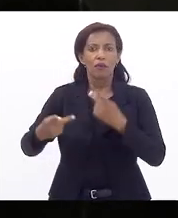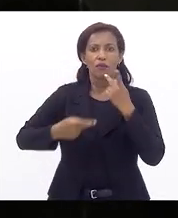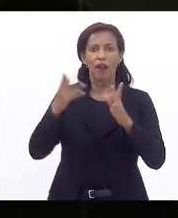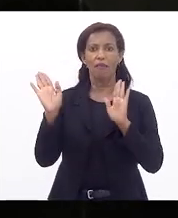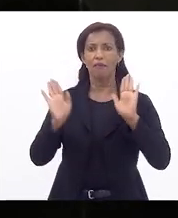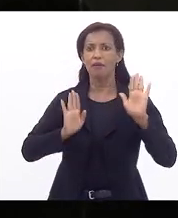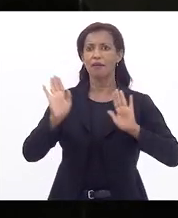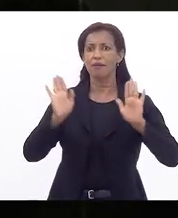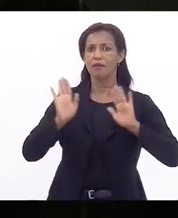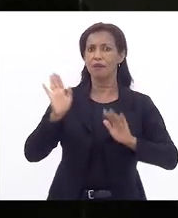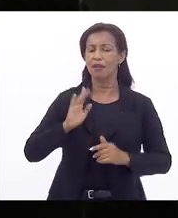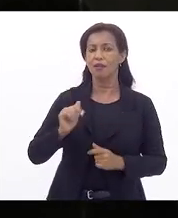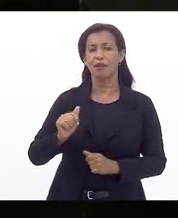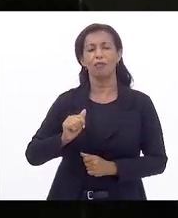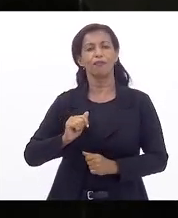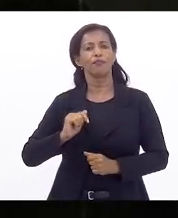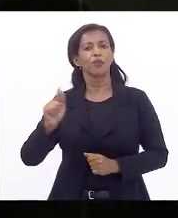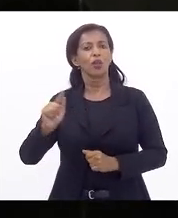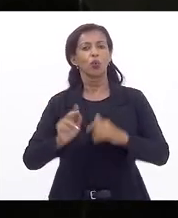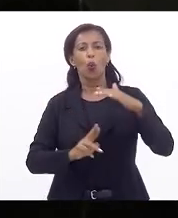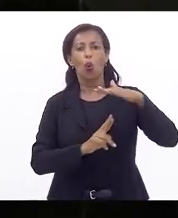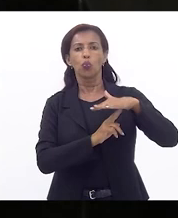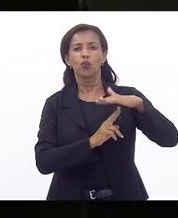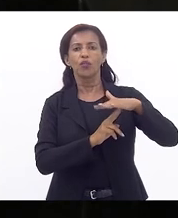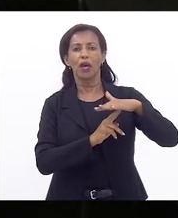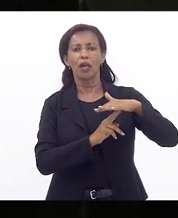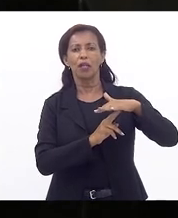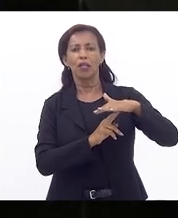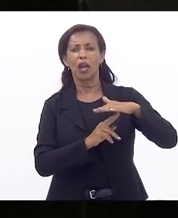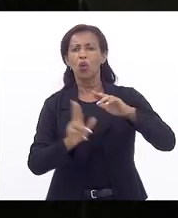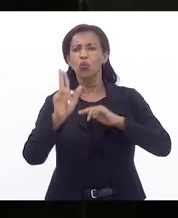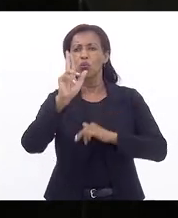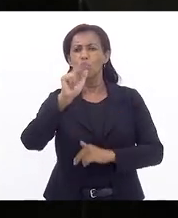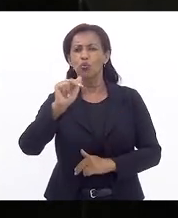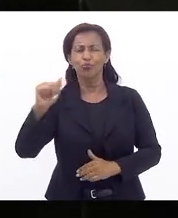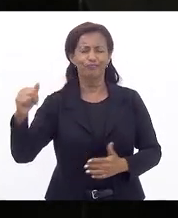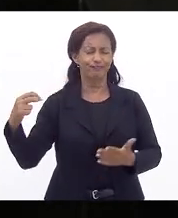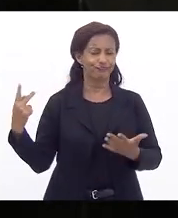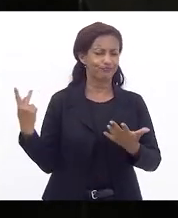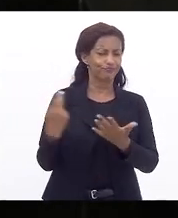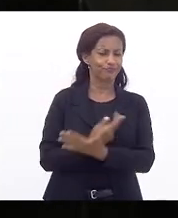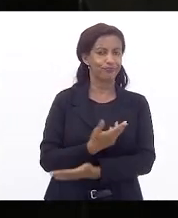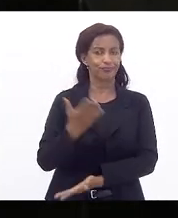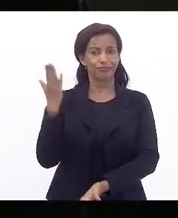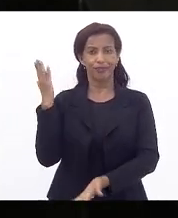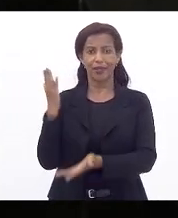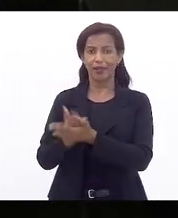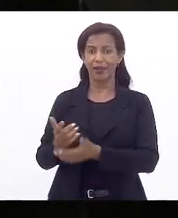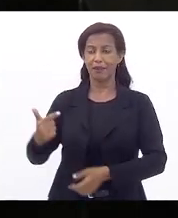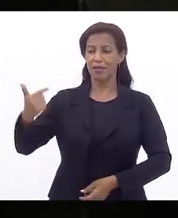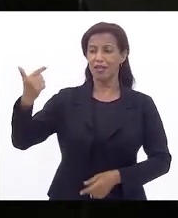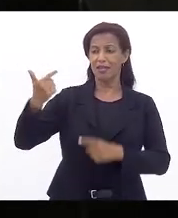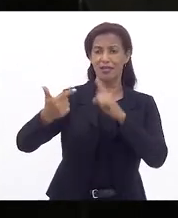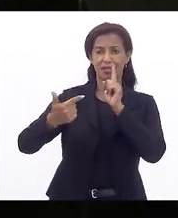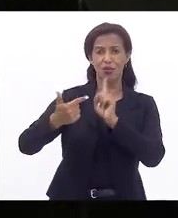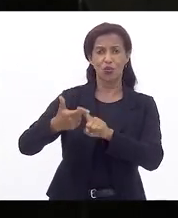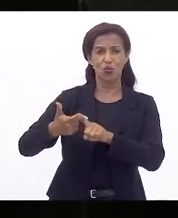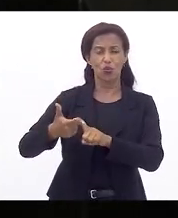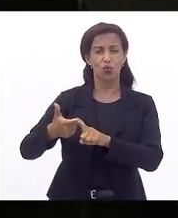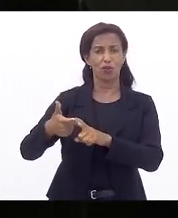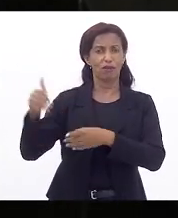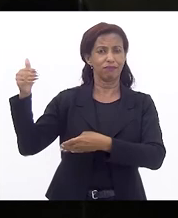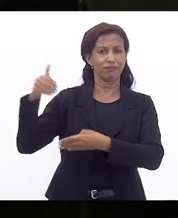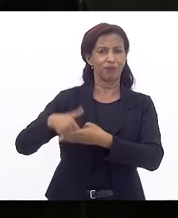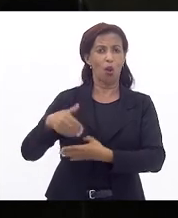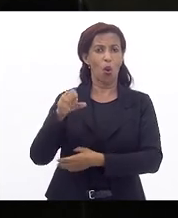licitação das linhas rodoviárias intermunicipais, nunca aconteceu, vai acabar a nossa segunda legislatura consecutiva,